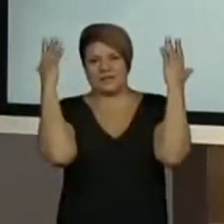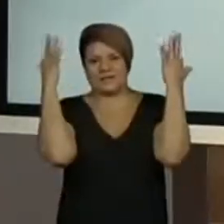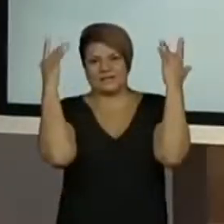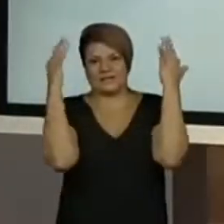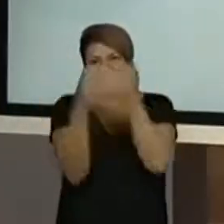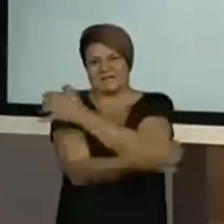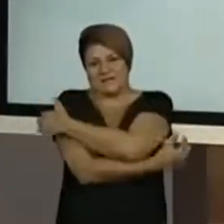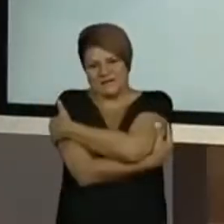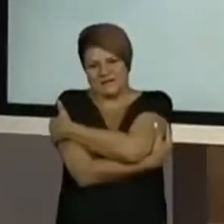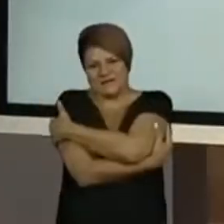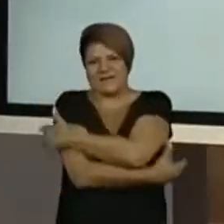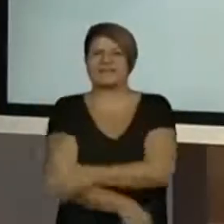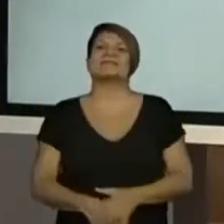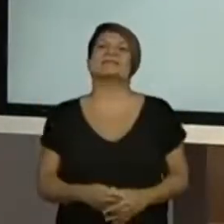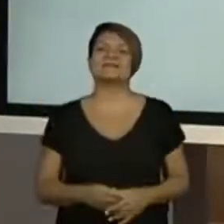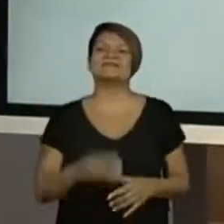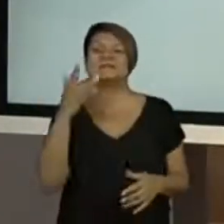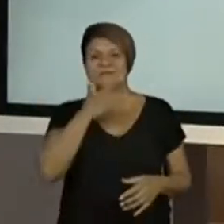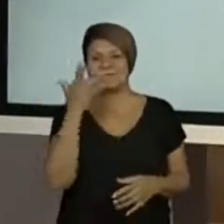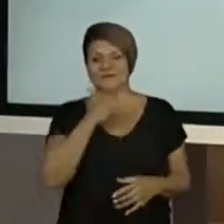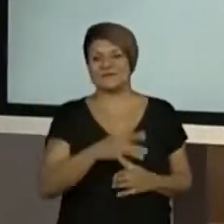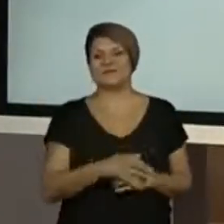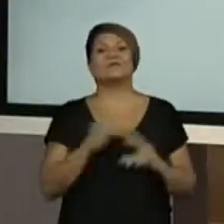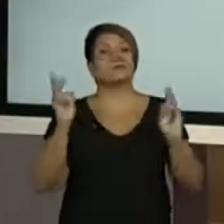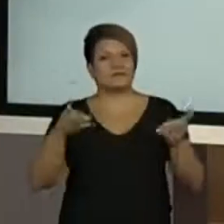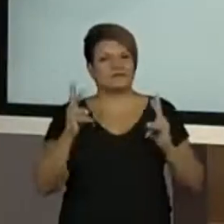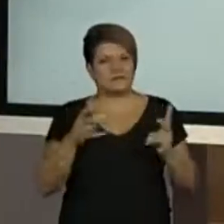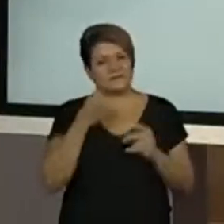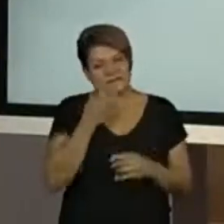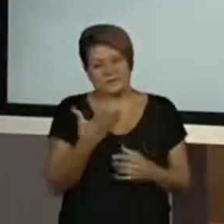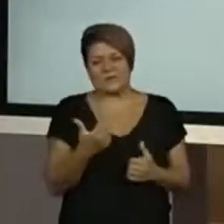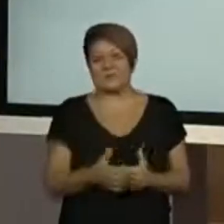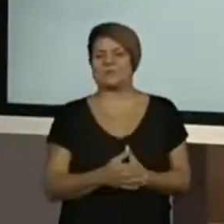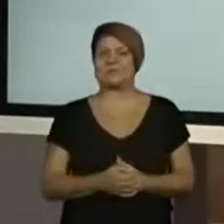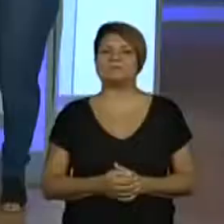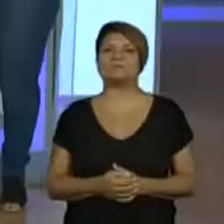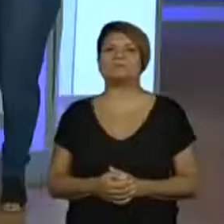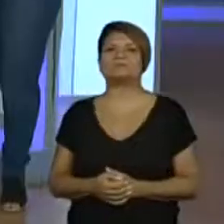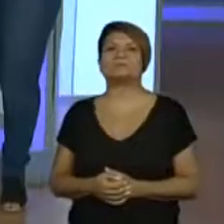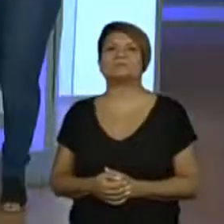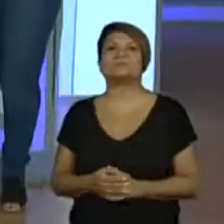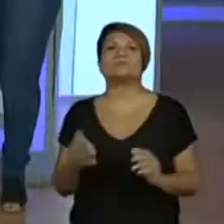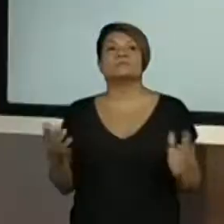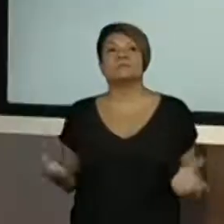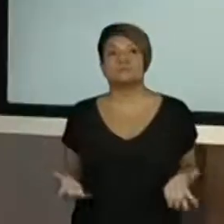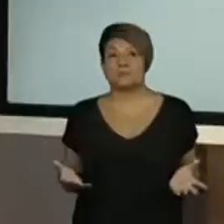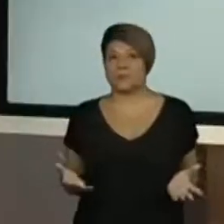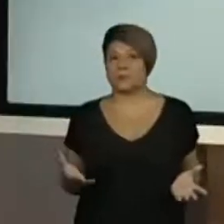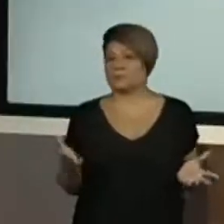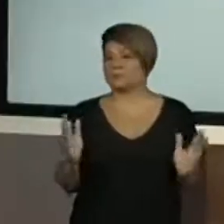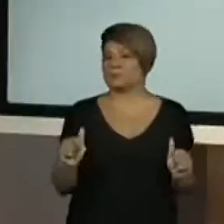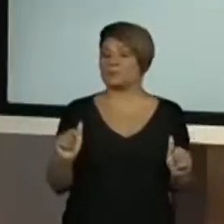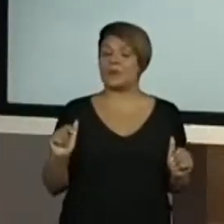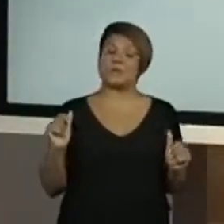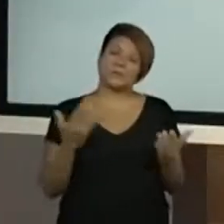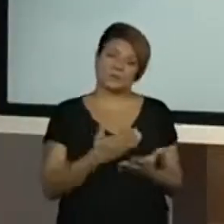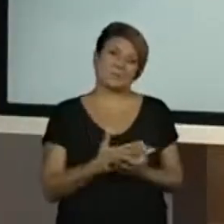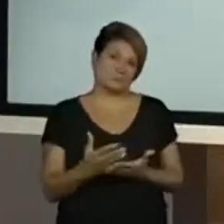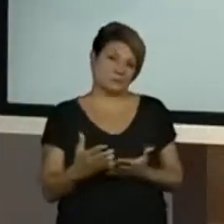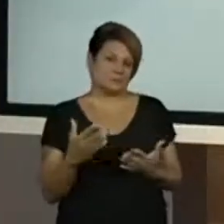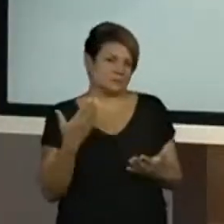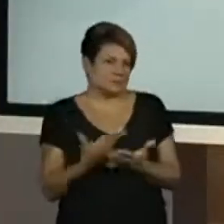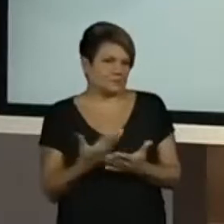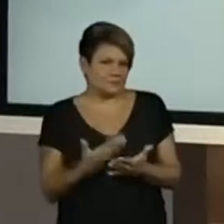Superiores! Para dar um abraço na gente, bem gostoso. É sempre bem-vindo o abraço, né, professora Viviane? Sempre, muito bom! Então, para a gente aquecer aí,